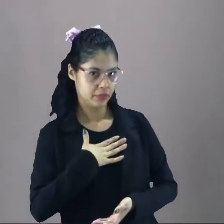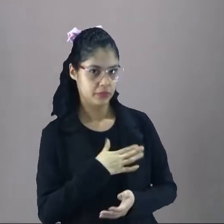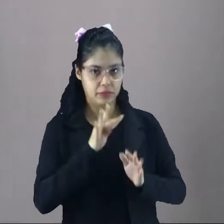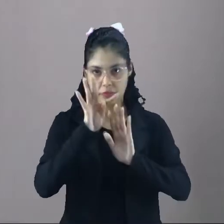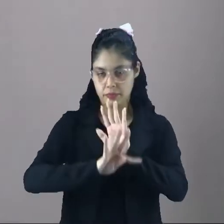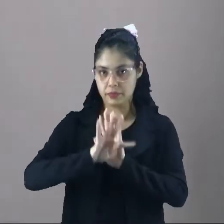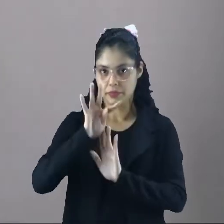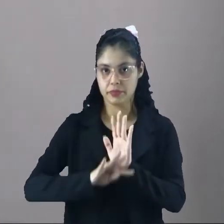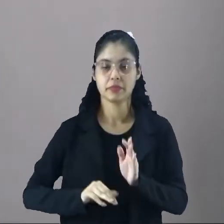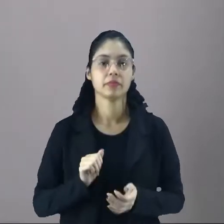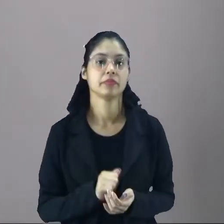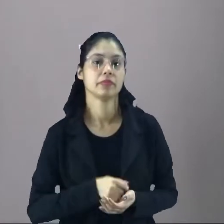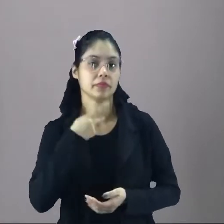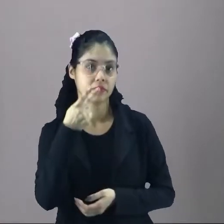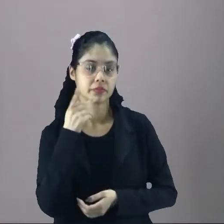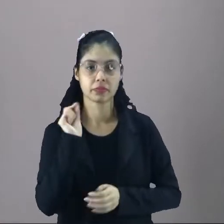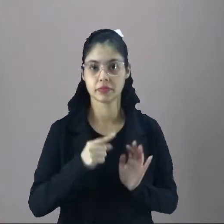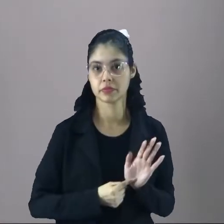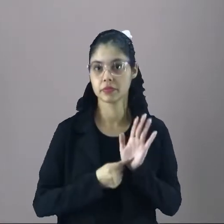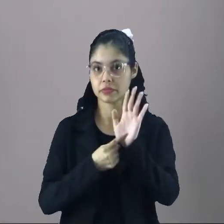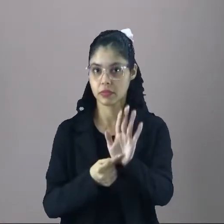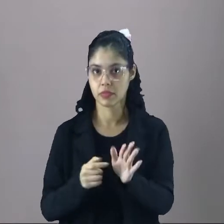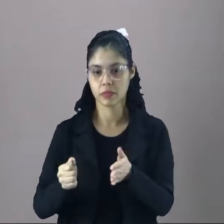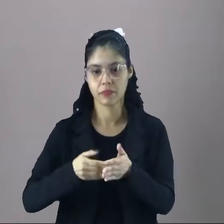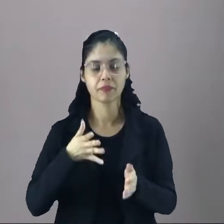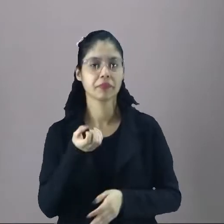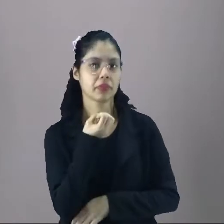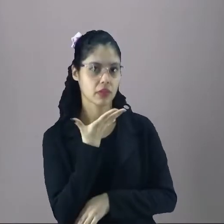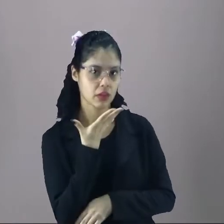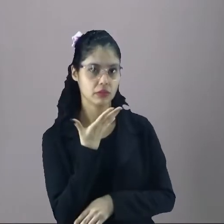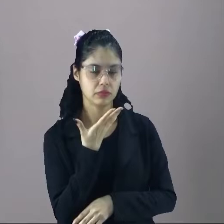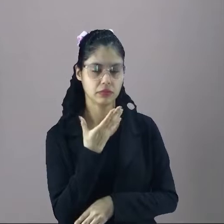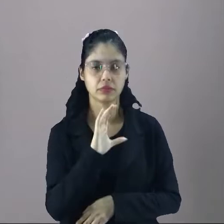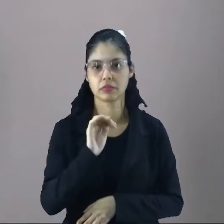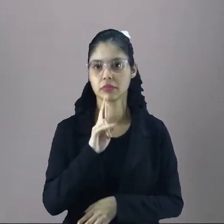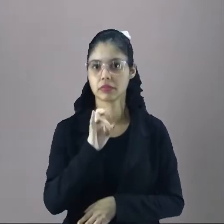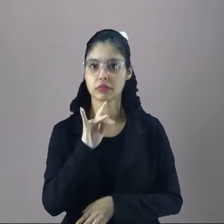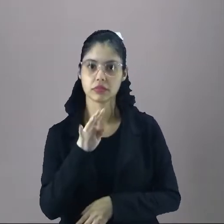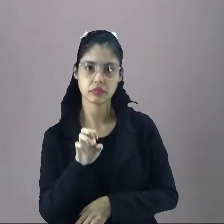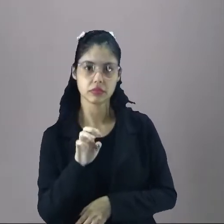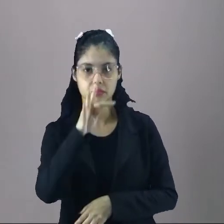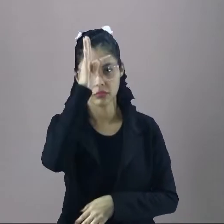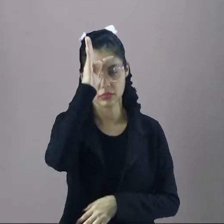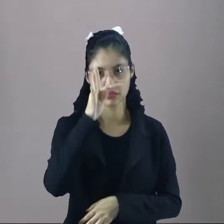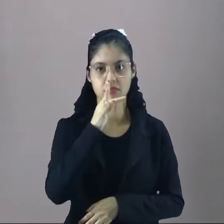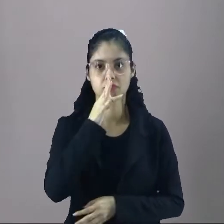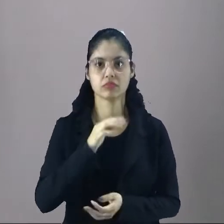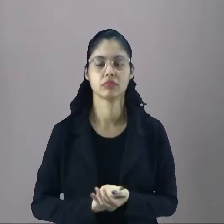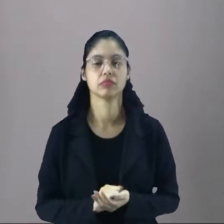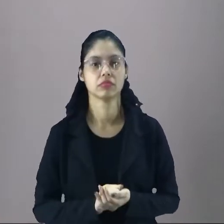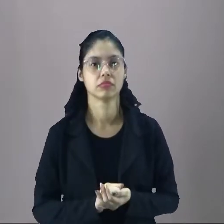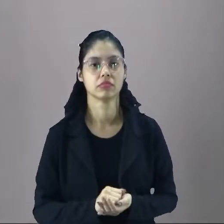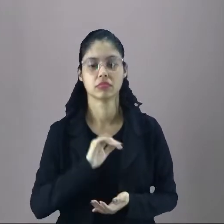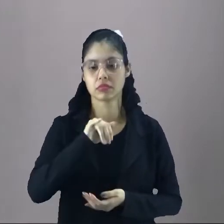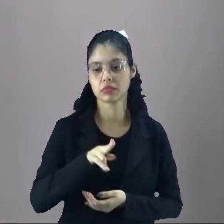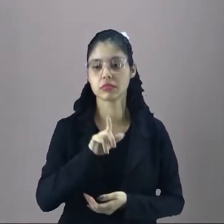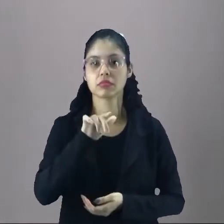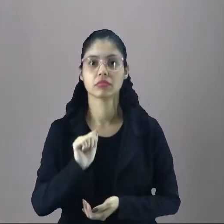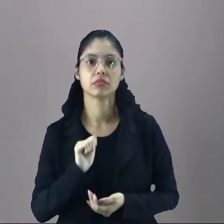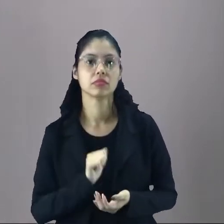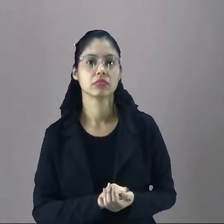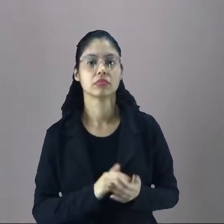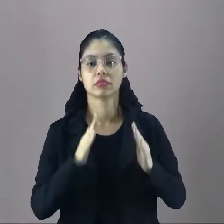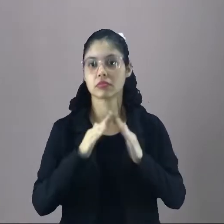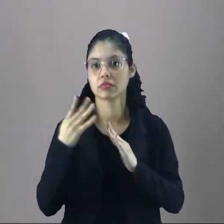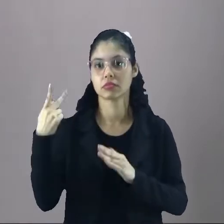do texto? Esse texto, ele mostra muito bem sobre os costumes e tradições. A Júlia foi para